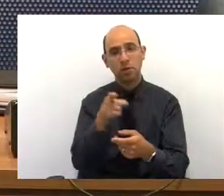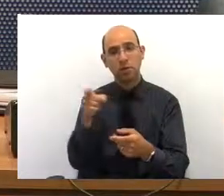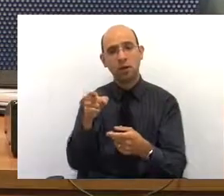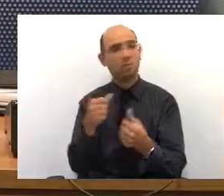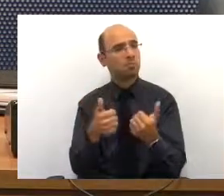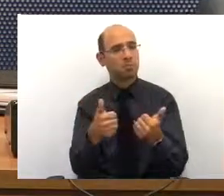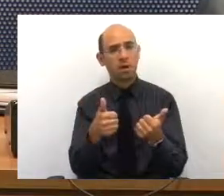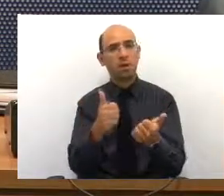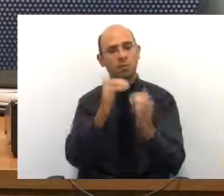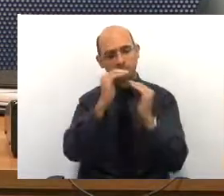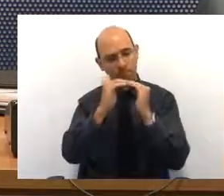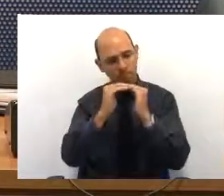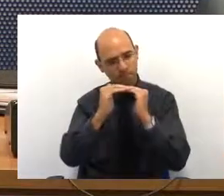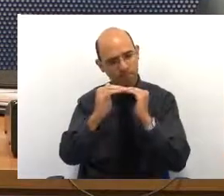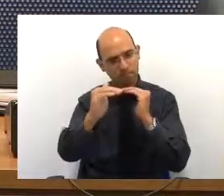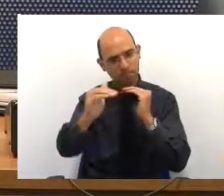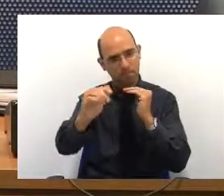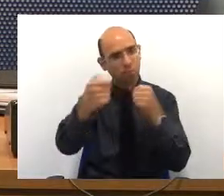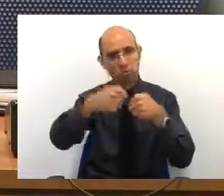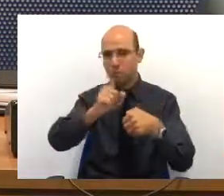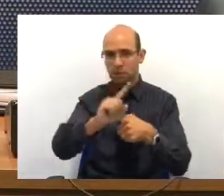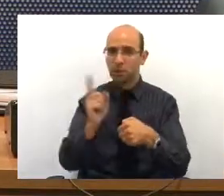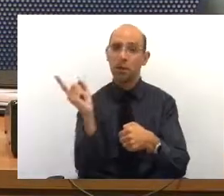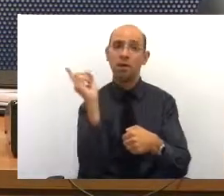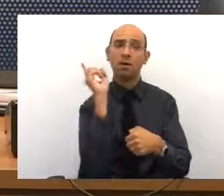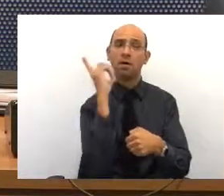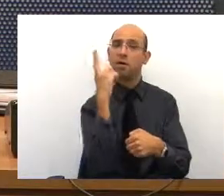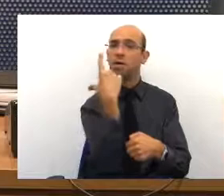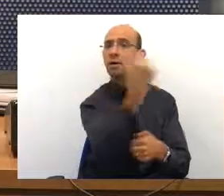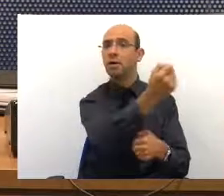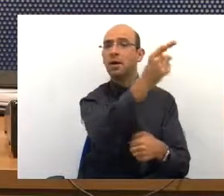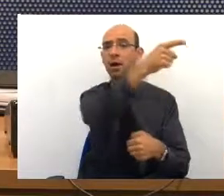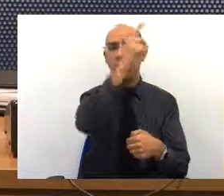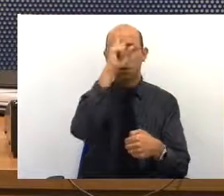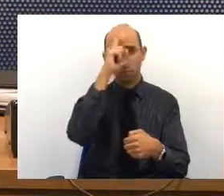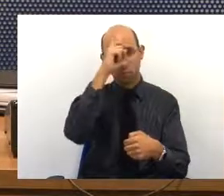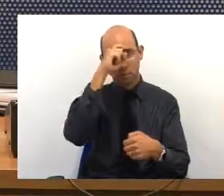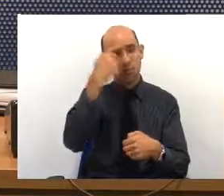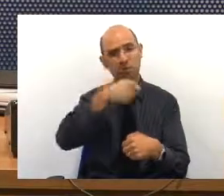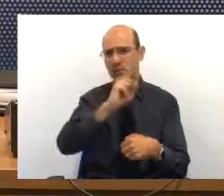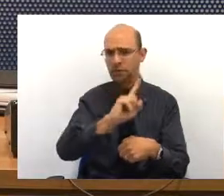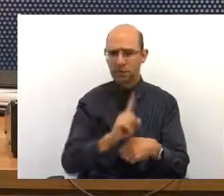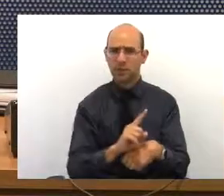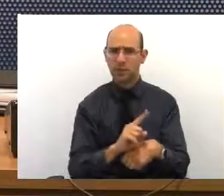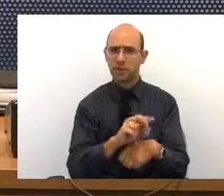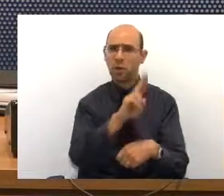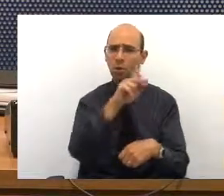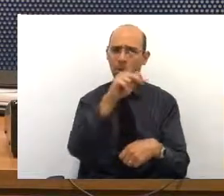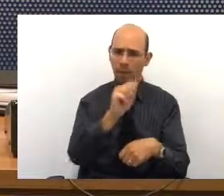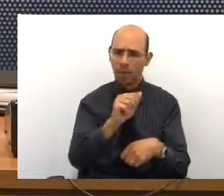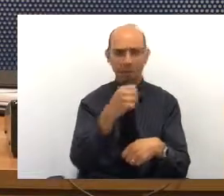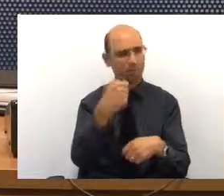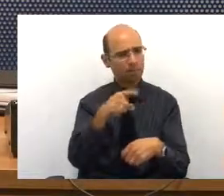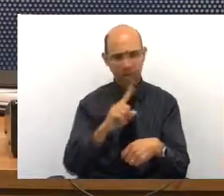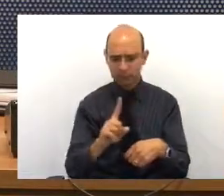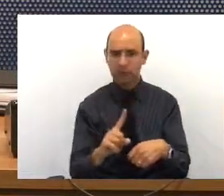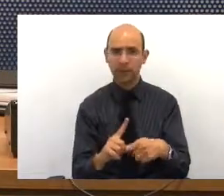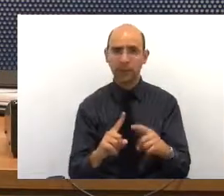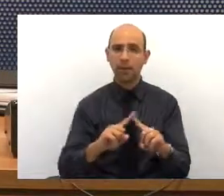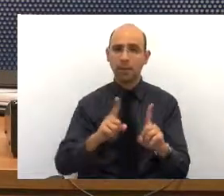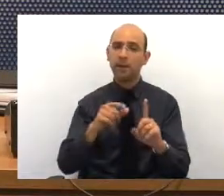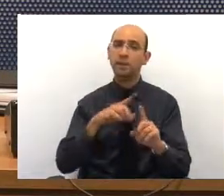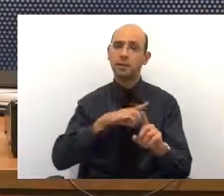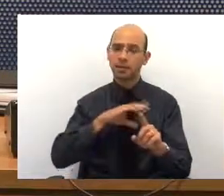crise, ele não precisa ir no pronto-socorro, não precisa ir na UPA. A gestante faz o